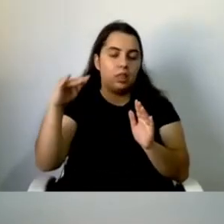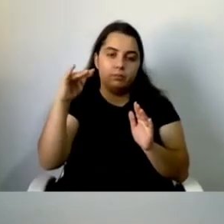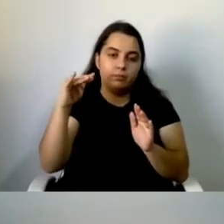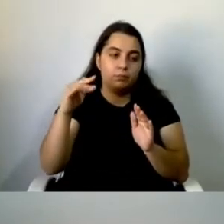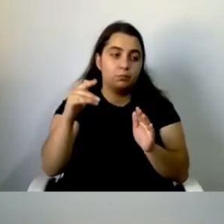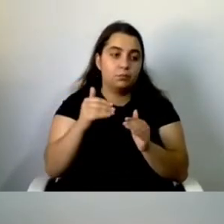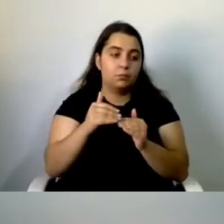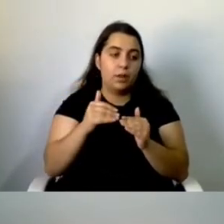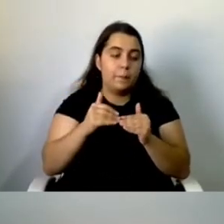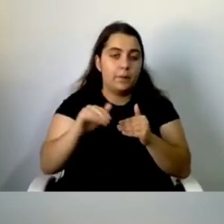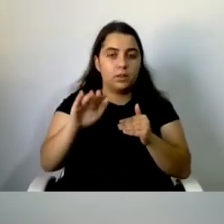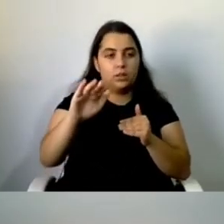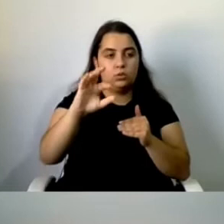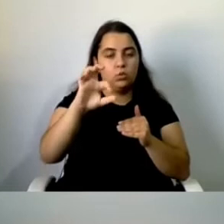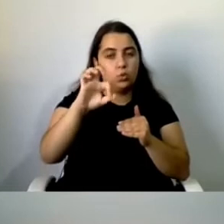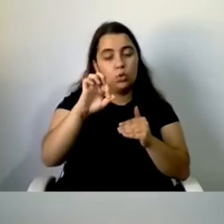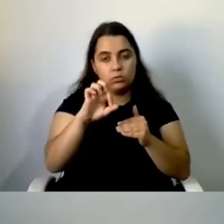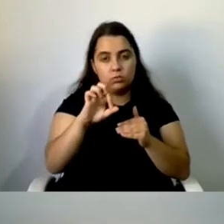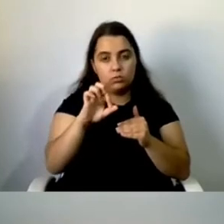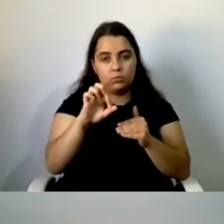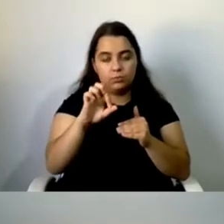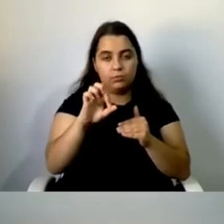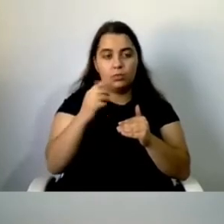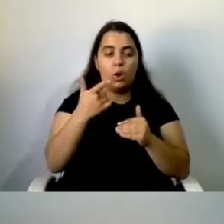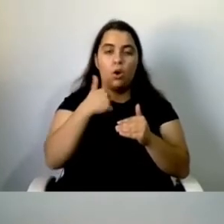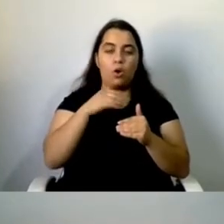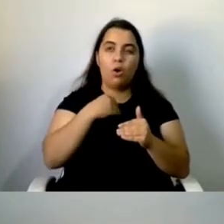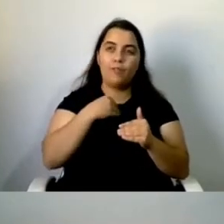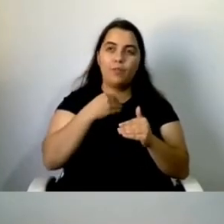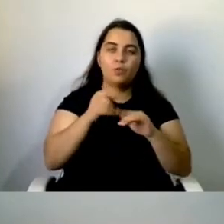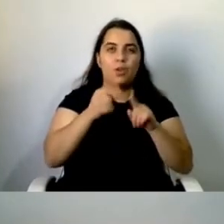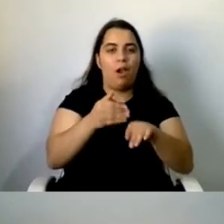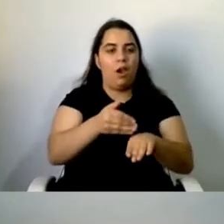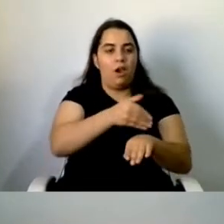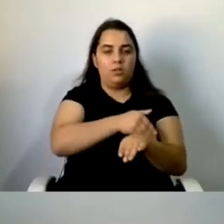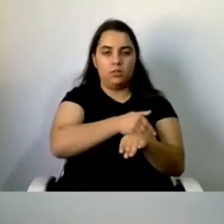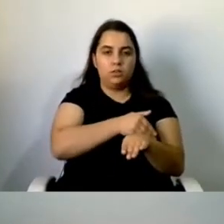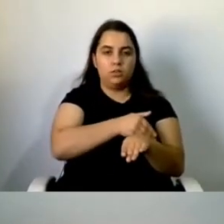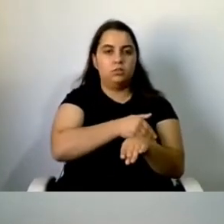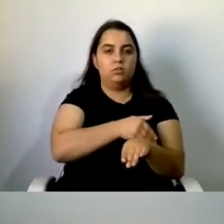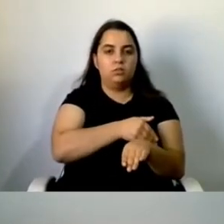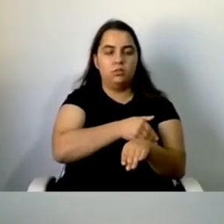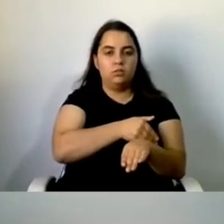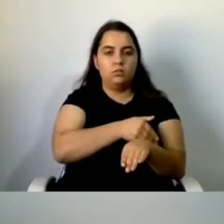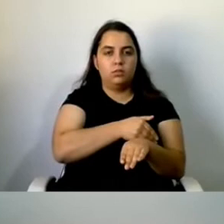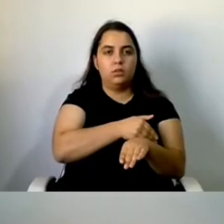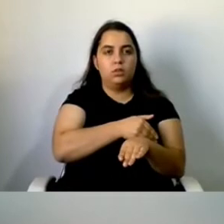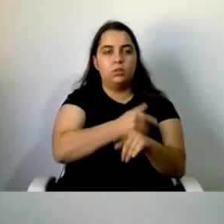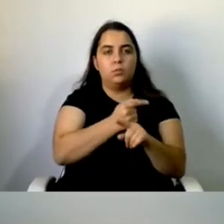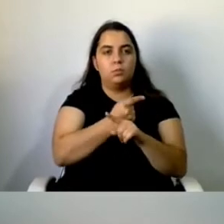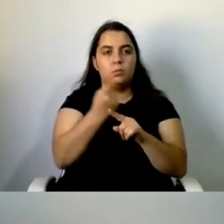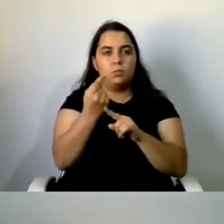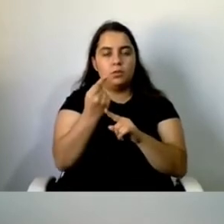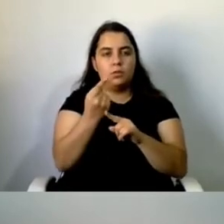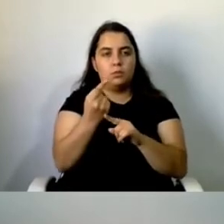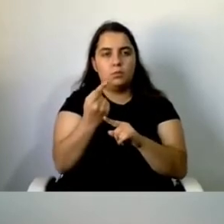oito anos, nós gostaríamos que começasse mais cedo, até porque isto trazia outras